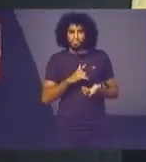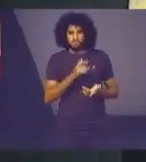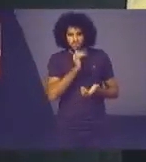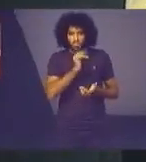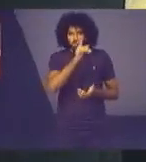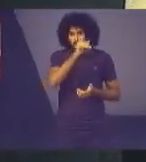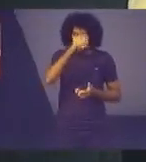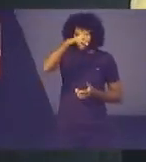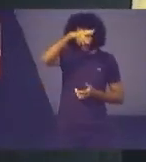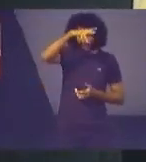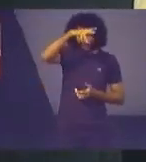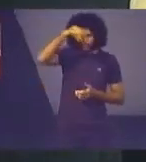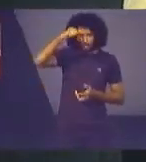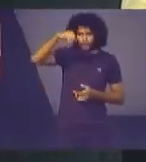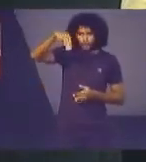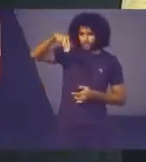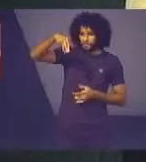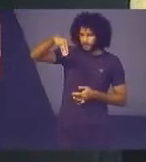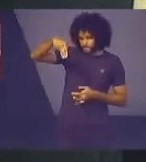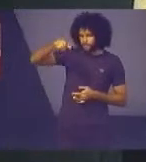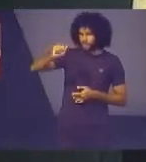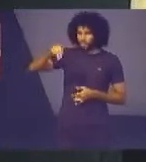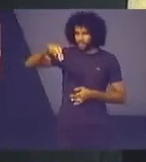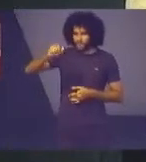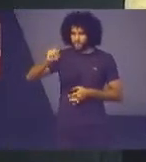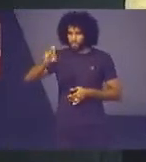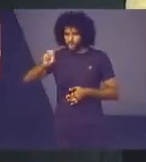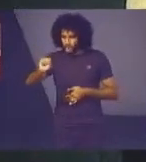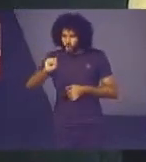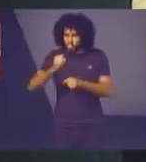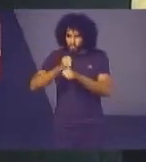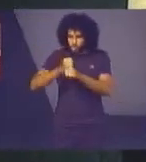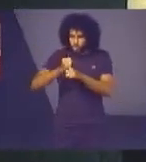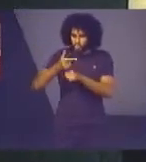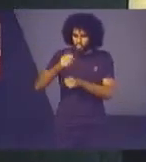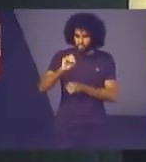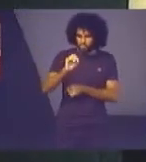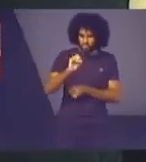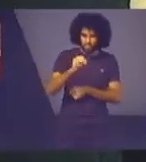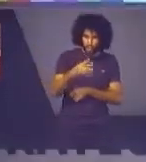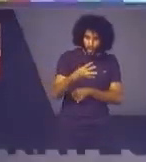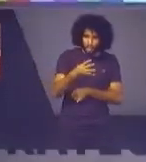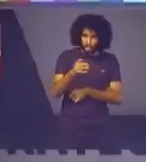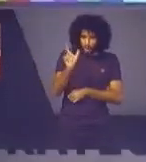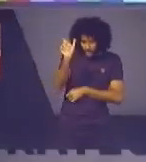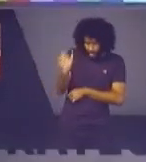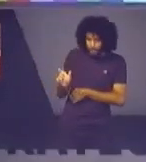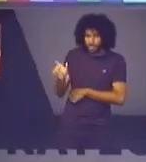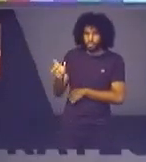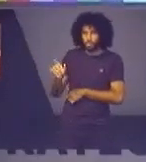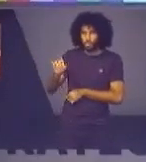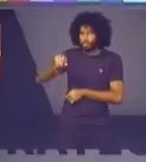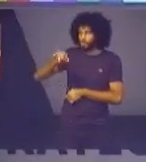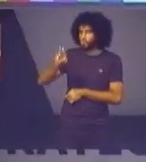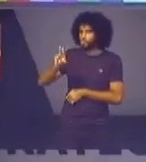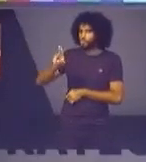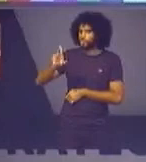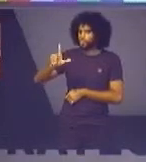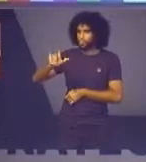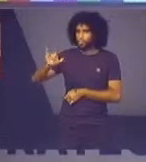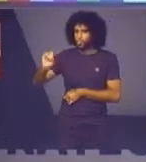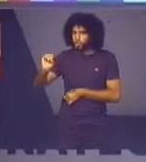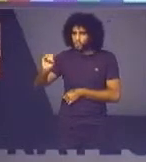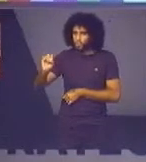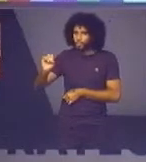Manaus desde 2004 na pessoa do doutor Gildo que comanda o núcleo de conciliação